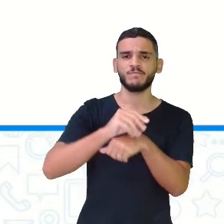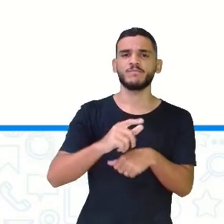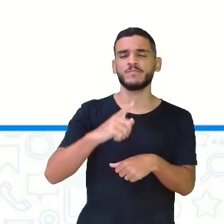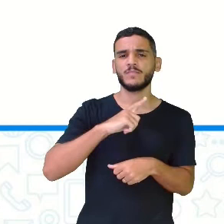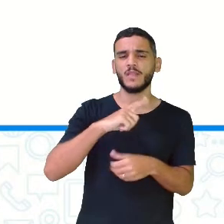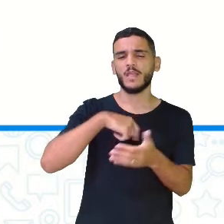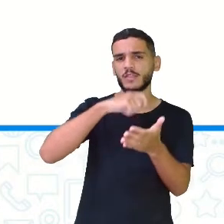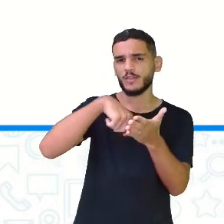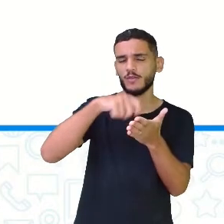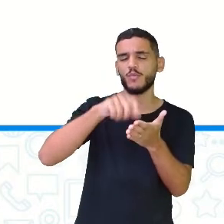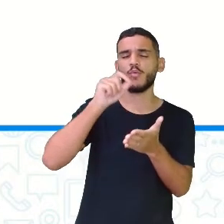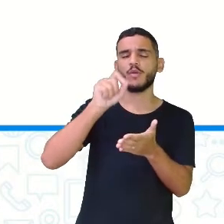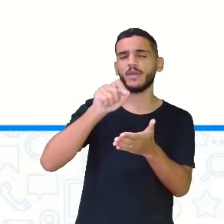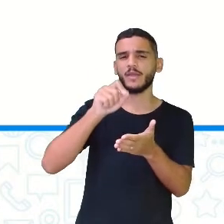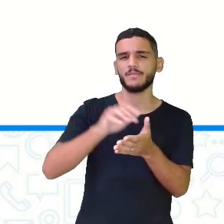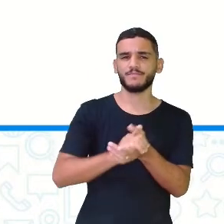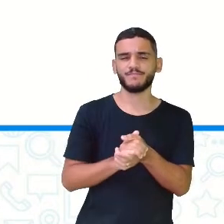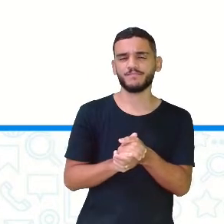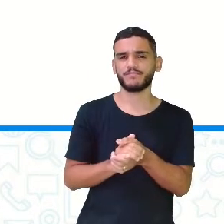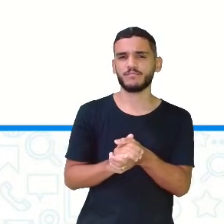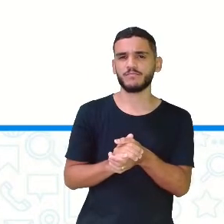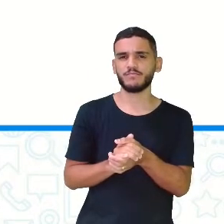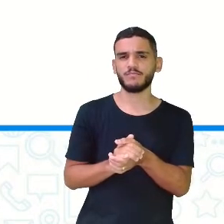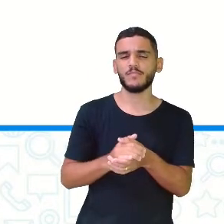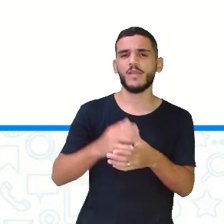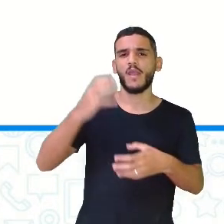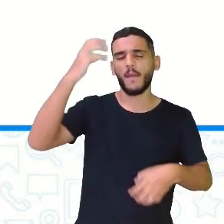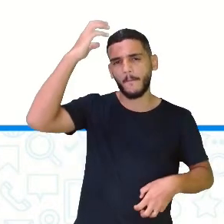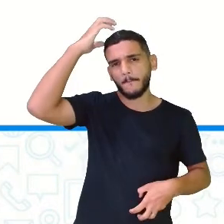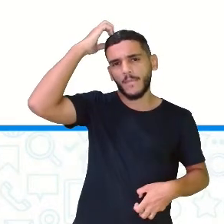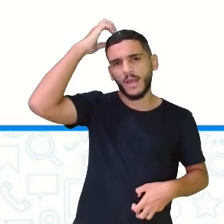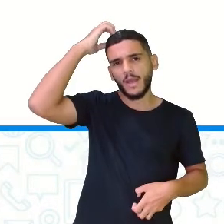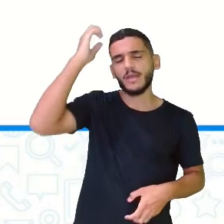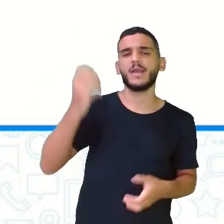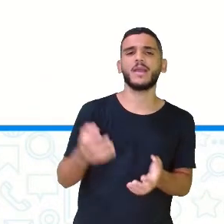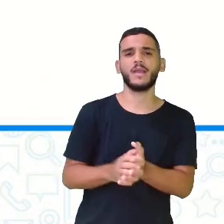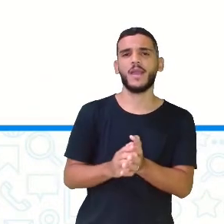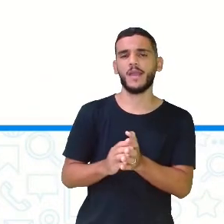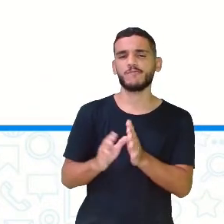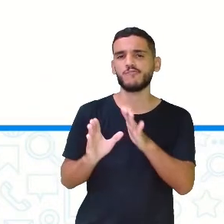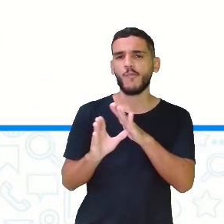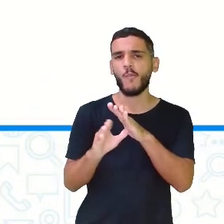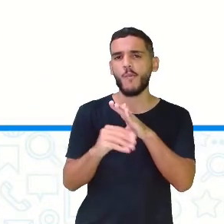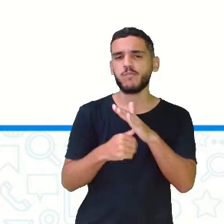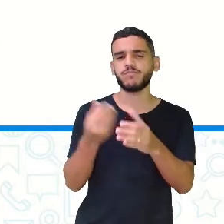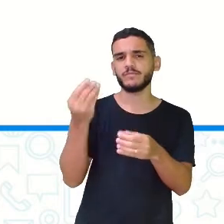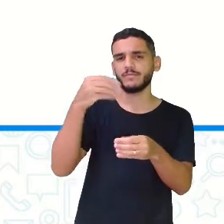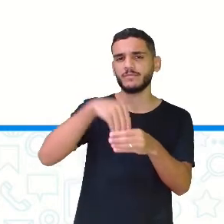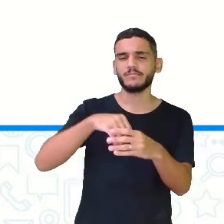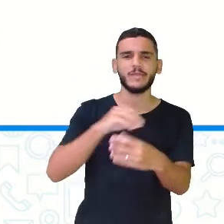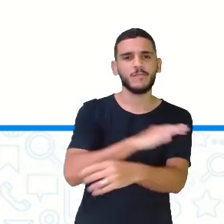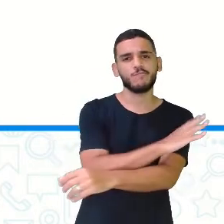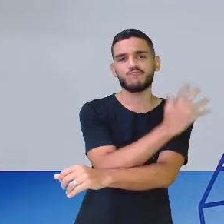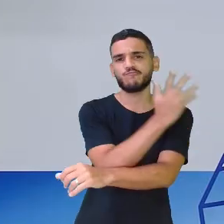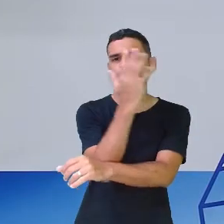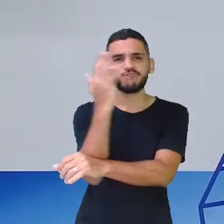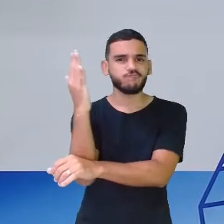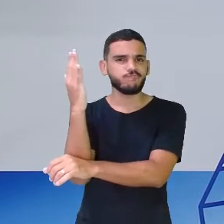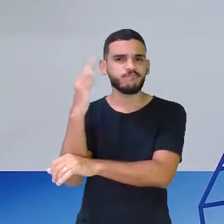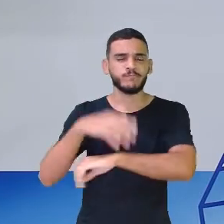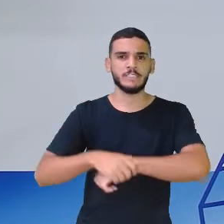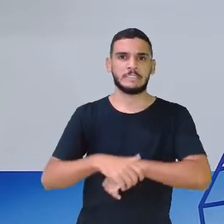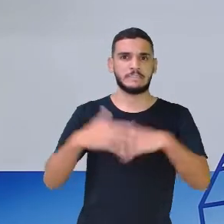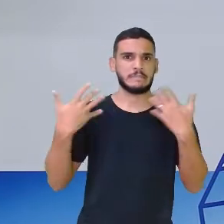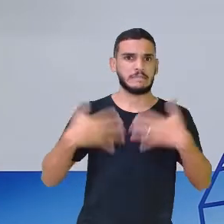tem escrito aí na legenda, macaco roubado na mata. Eita, professora, tem bronca, viu?